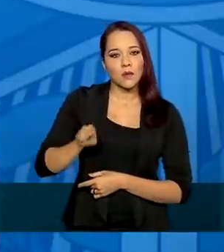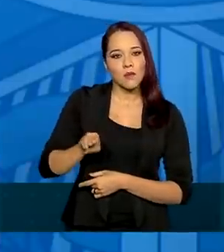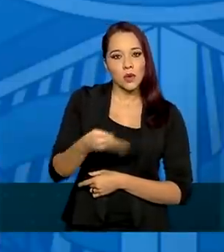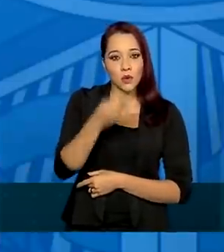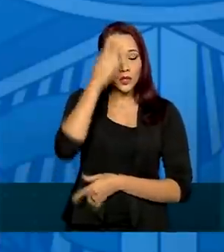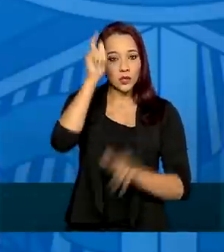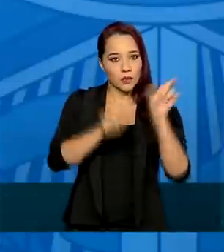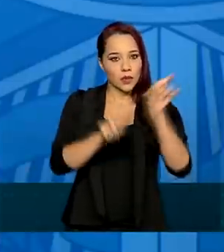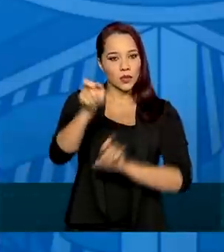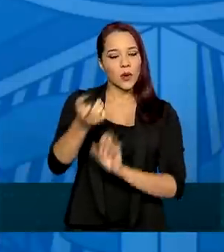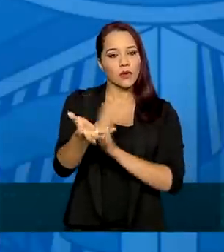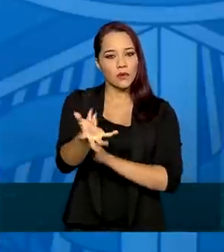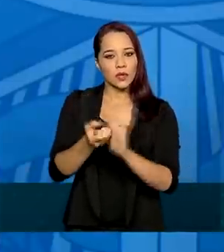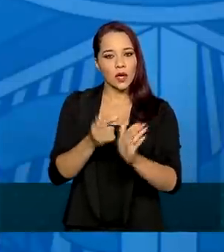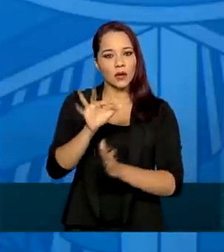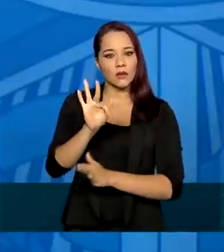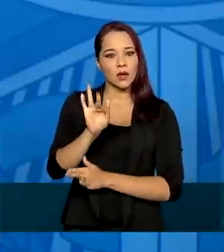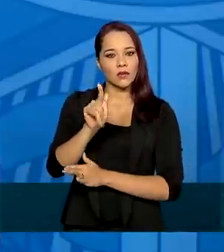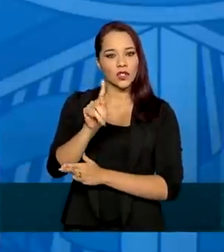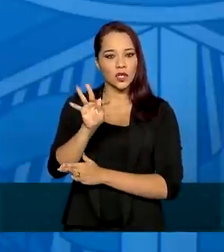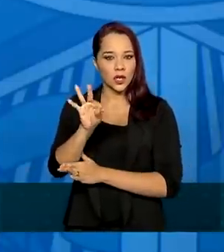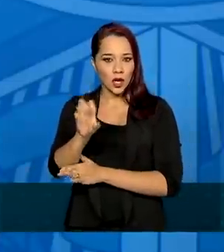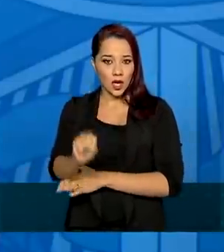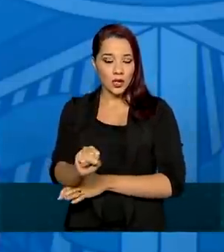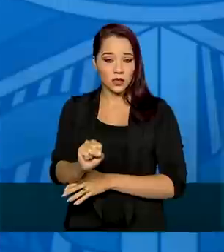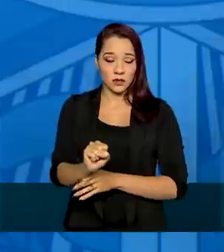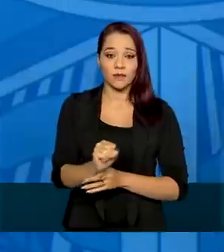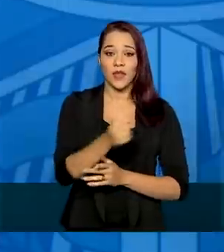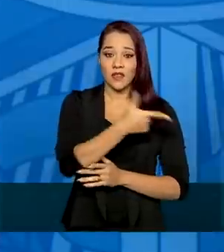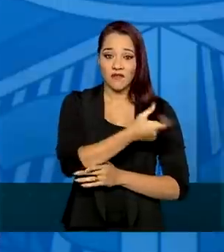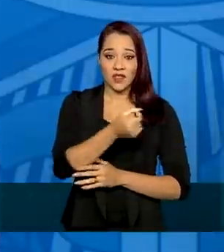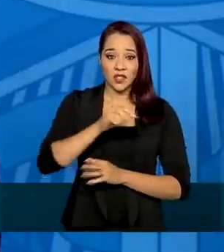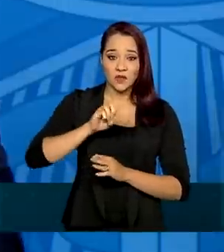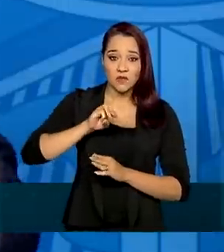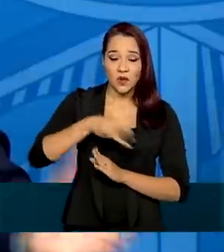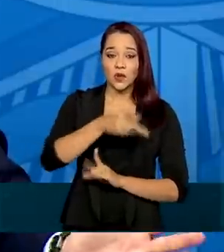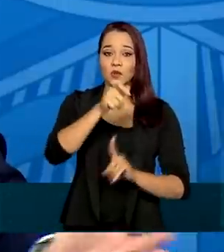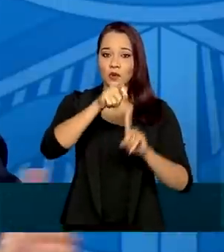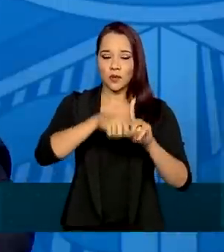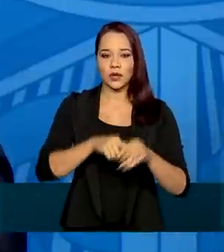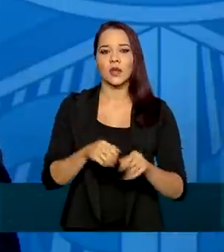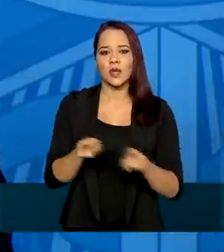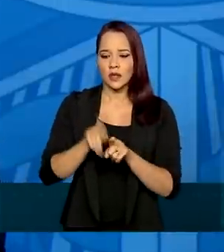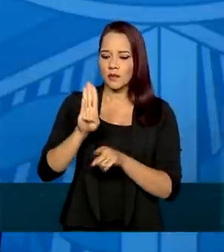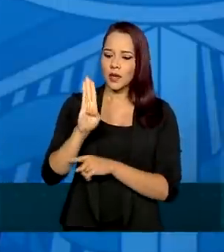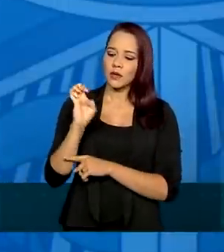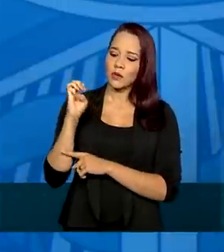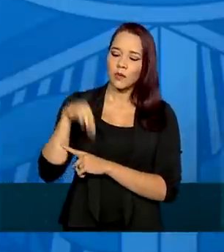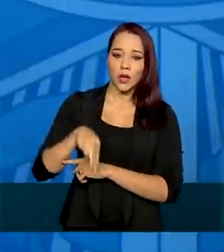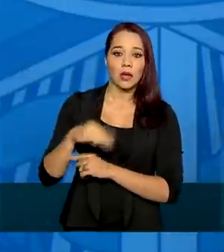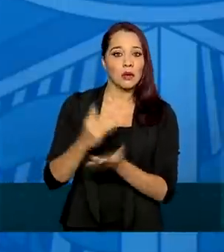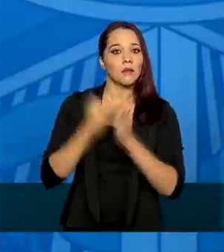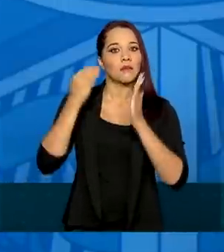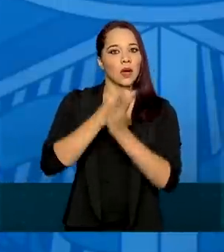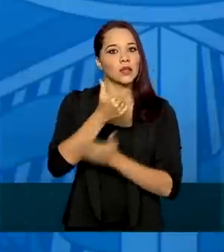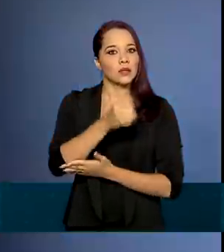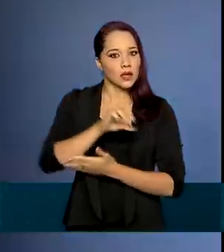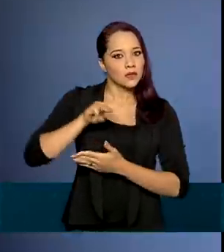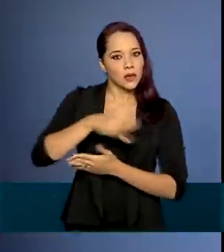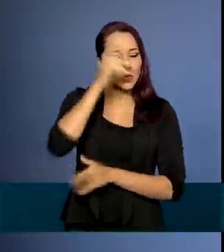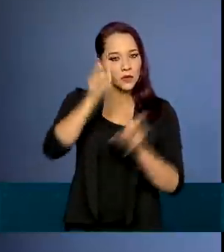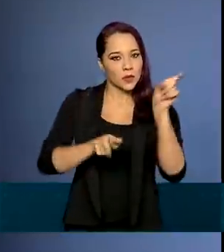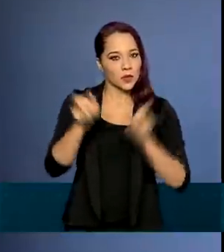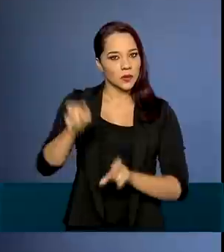pessoas do saque do FGTS. 20 milhões por mês. Além do bem, mais 10 milhões de pessoas.